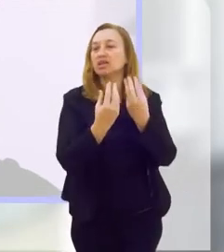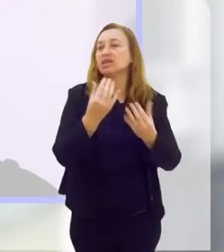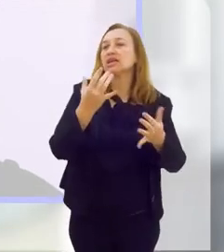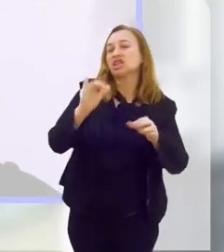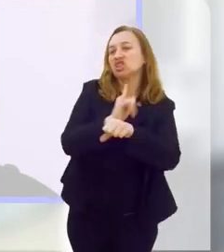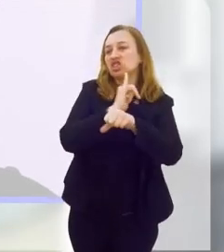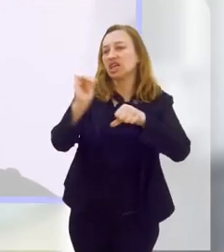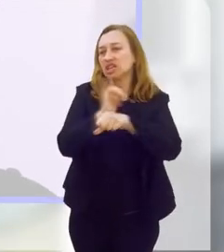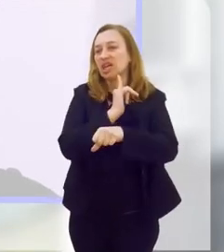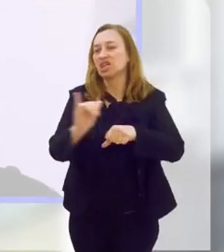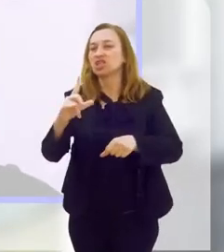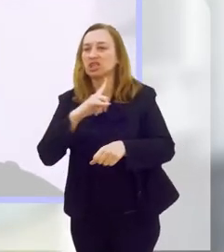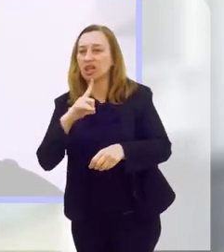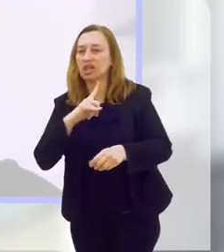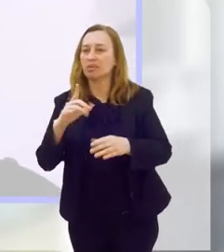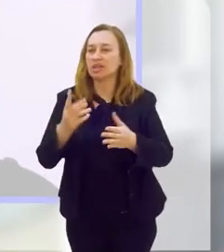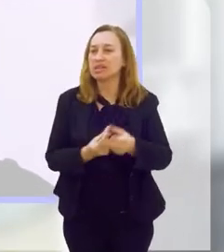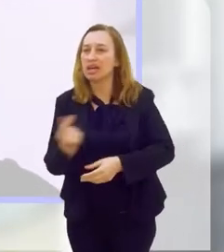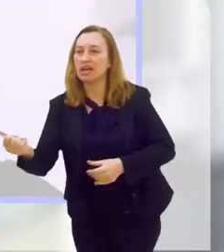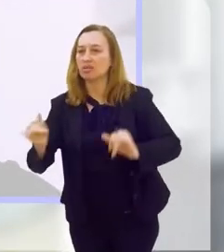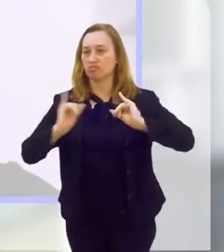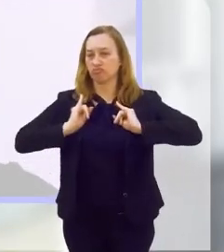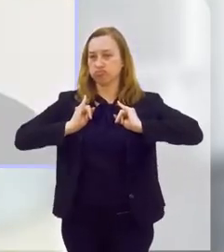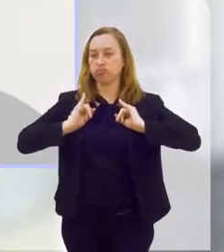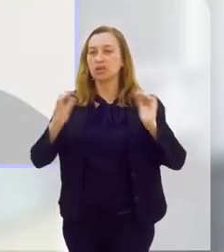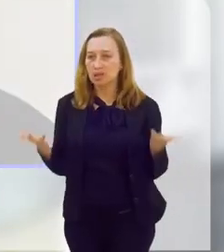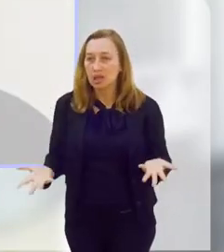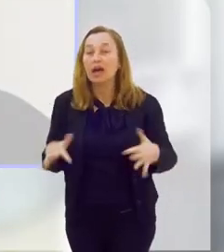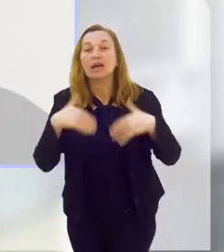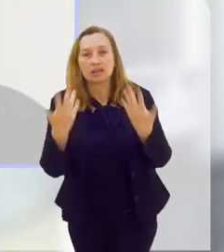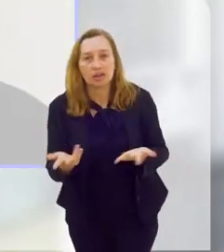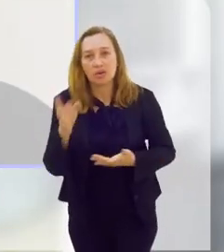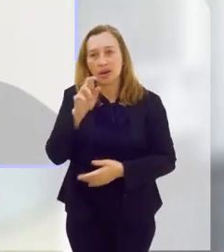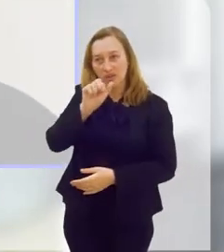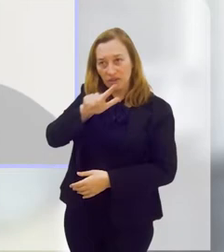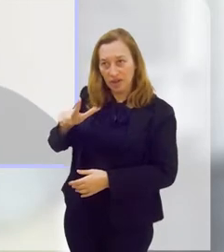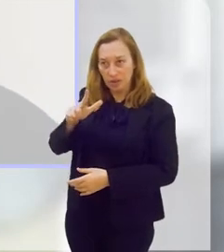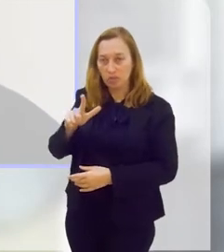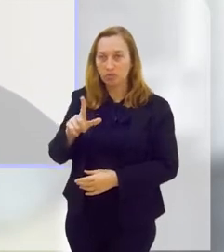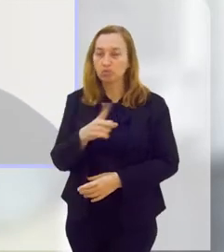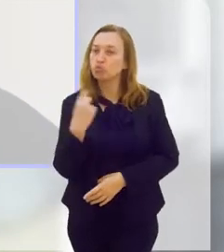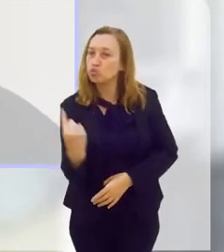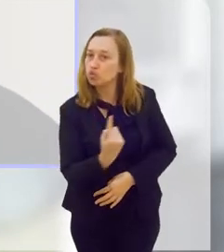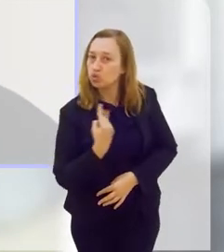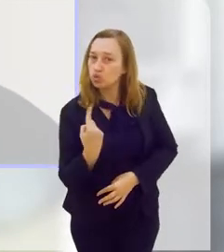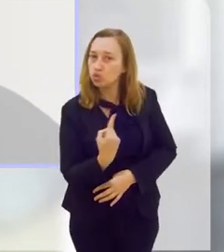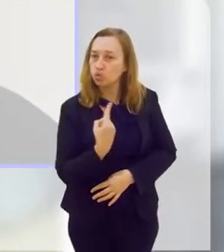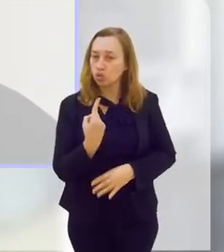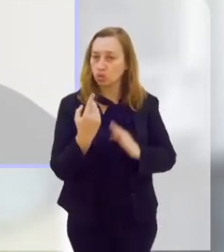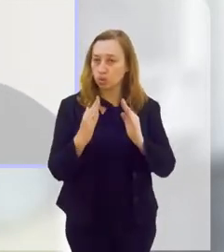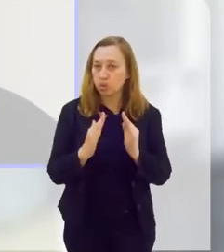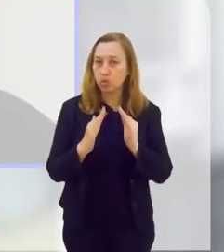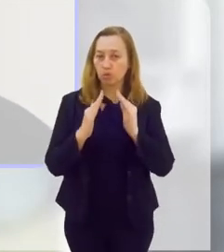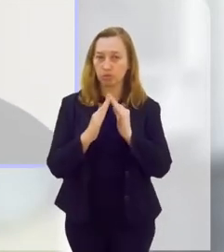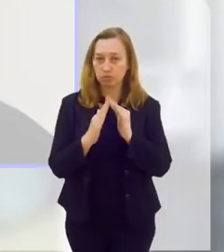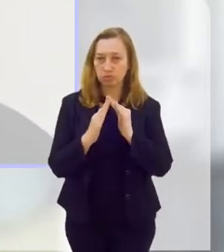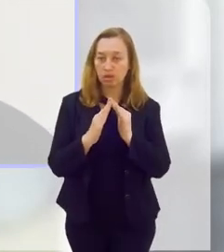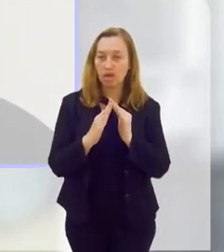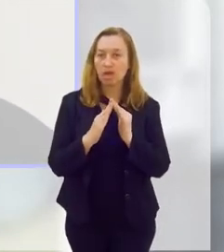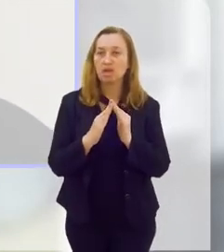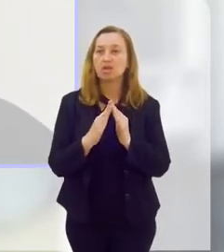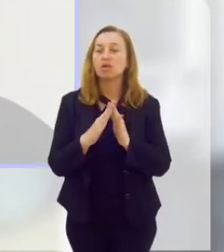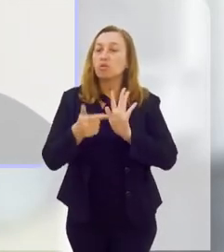pessoa também poder fugir no dia a dia do sedentarismo, William? Então, Rafael, o isolamento, ele serviu para